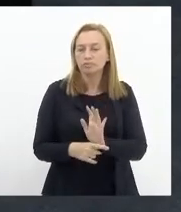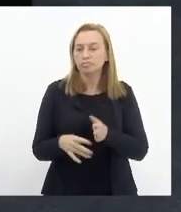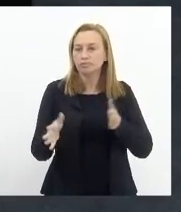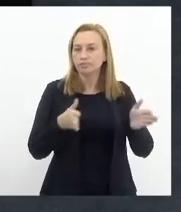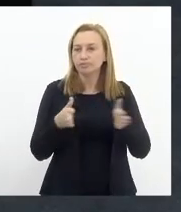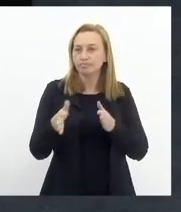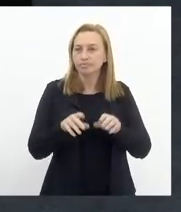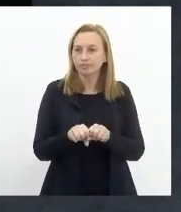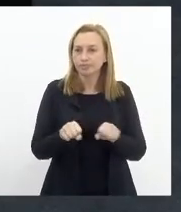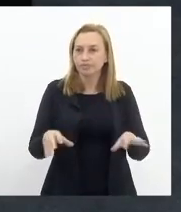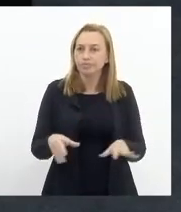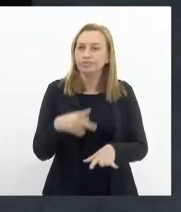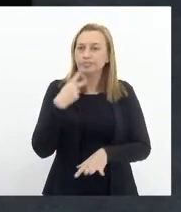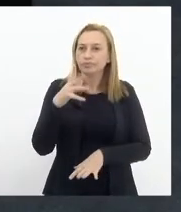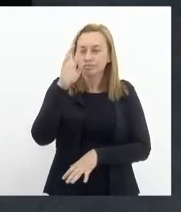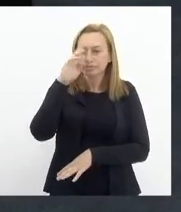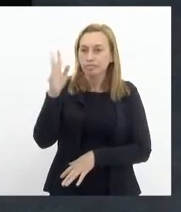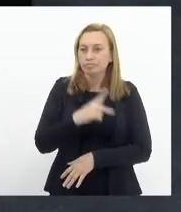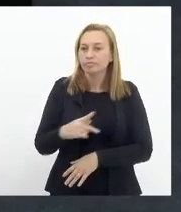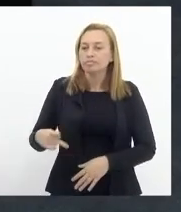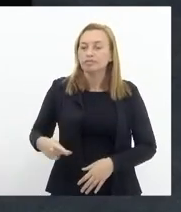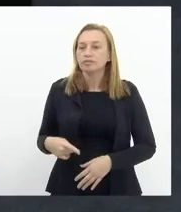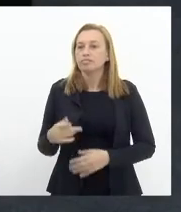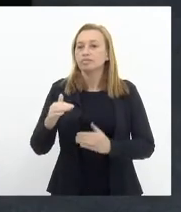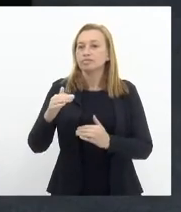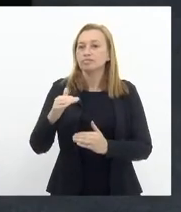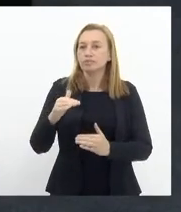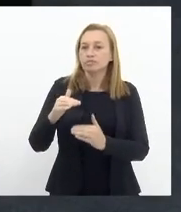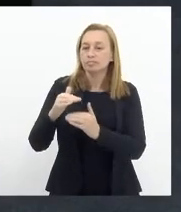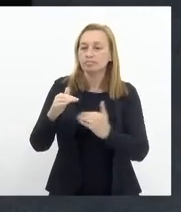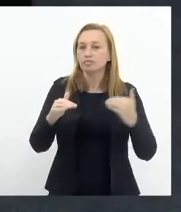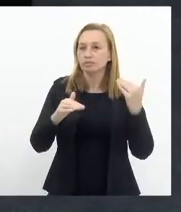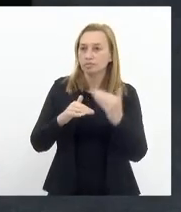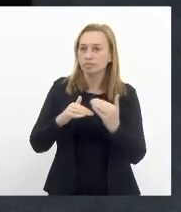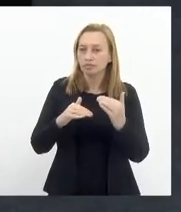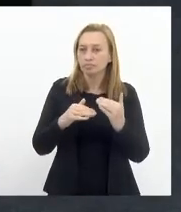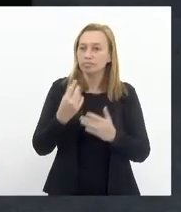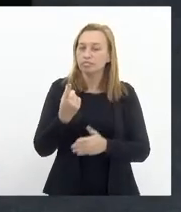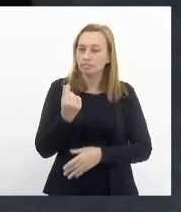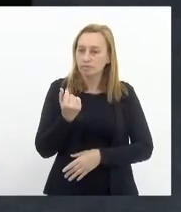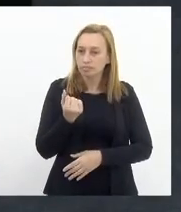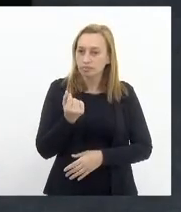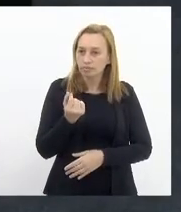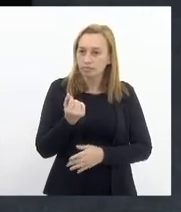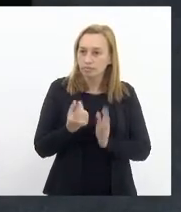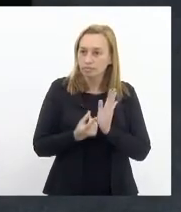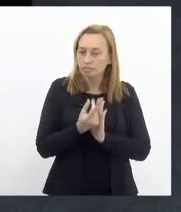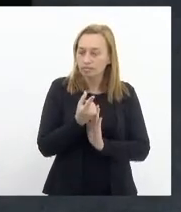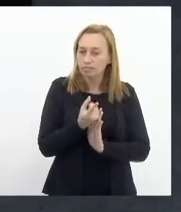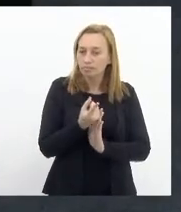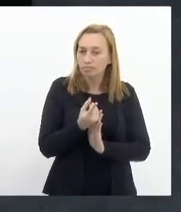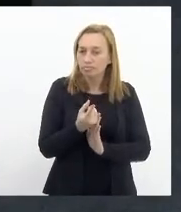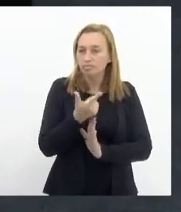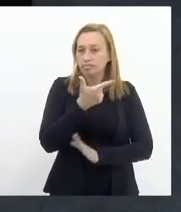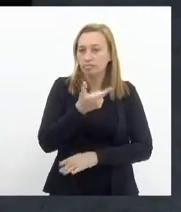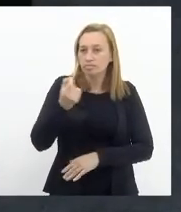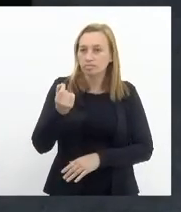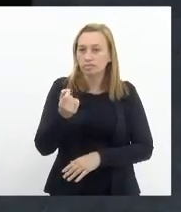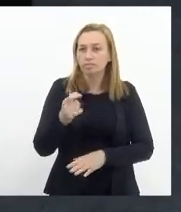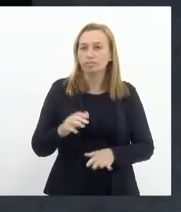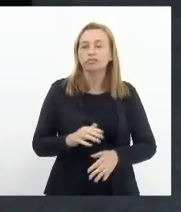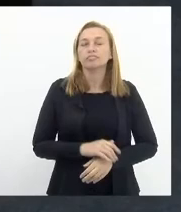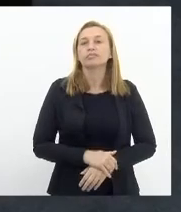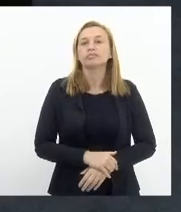então trata-se senhor presidente de um superávit financeiro apurado ainda em 2020 ou